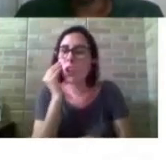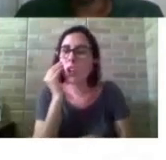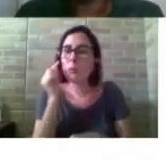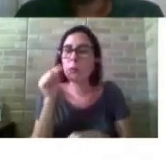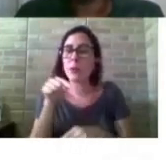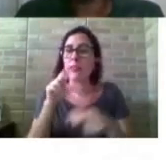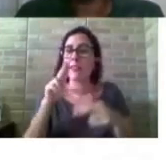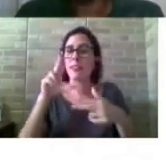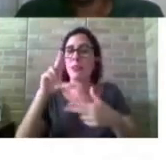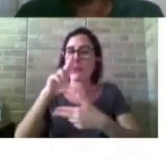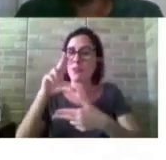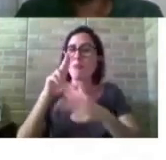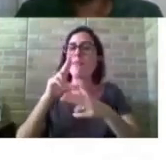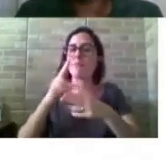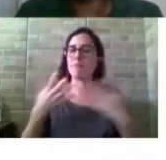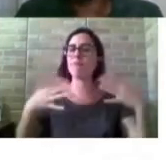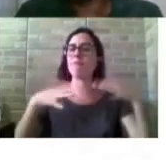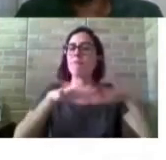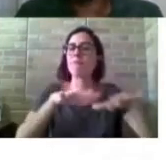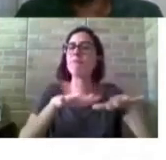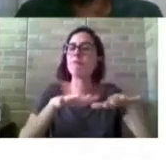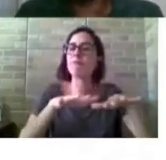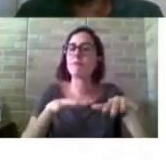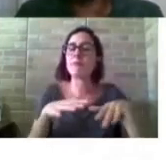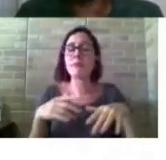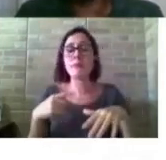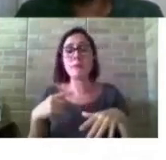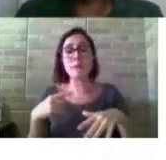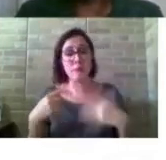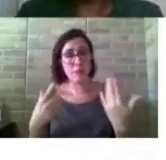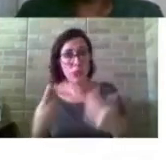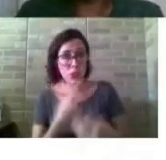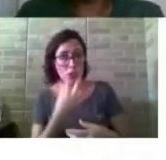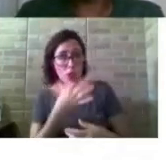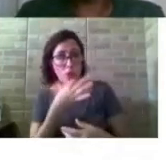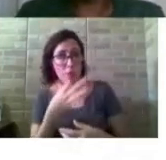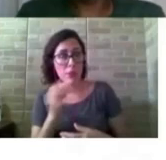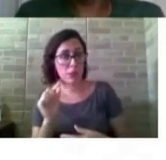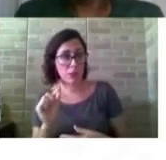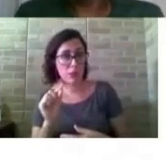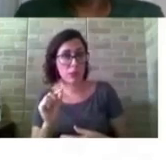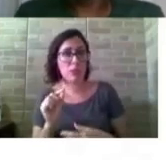inclusiva. A gente entende que para além da